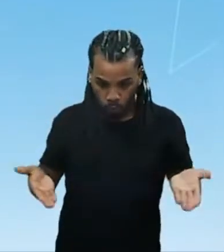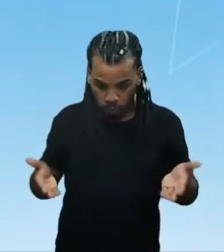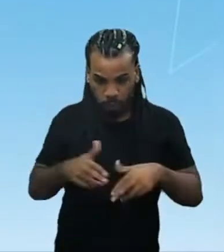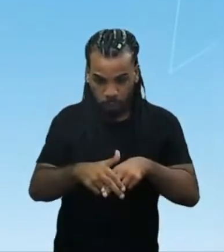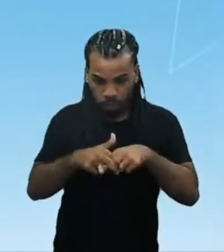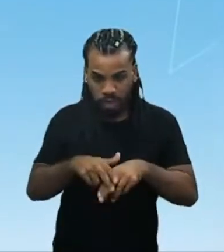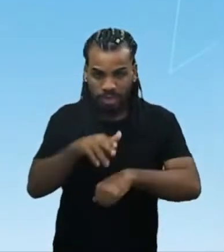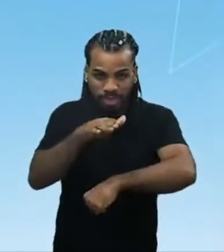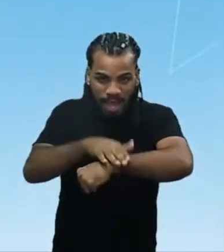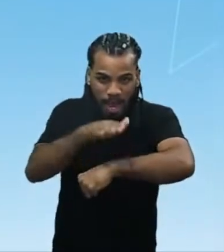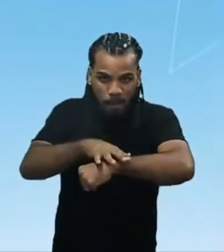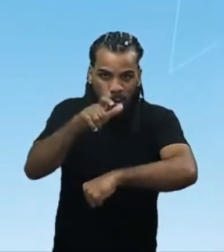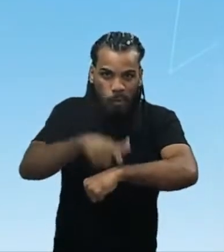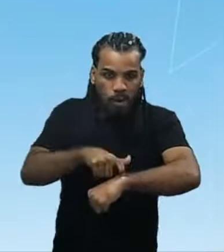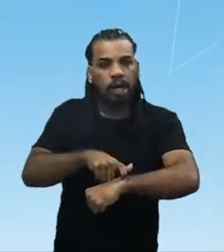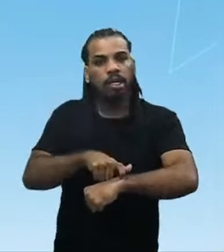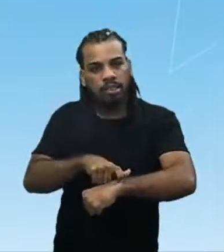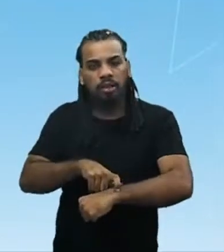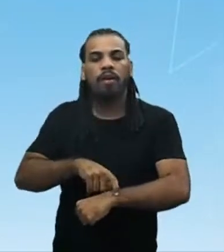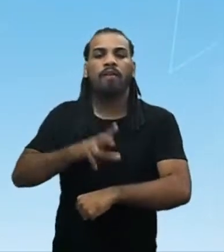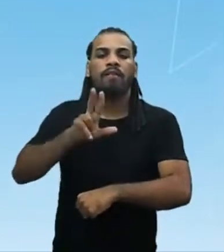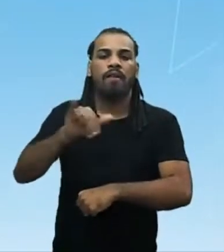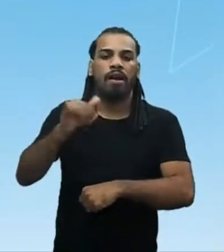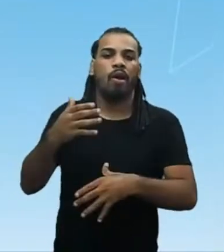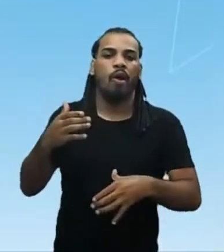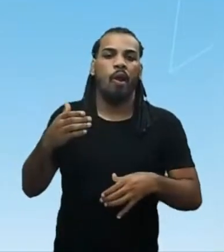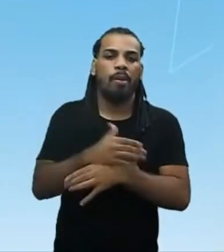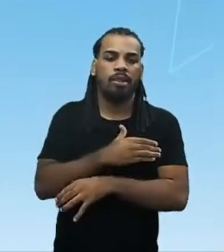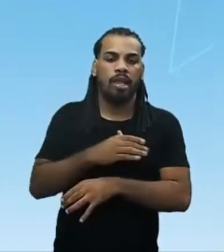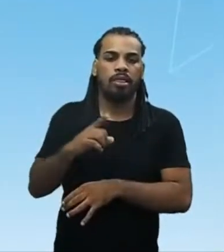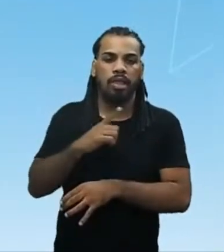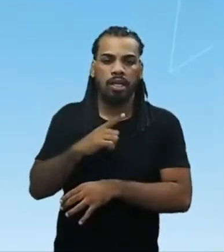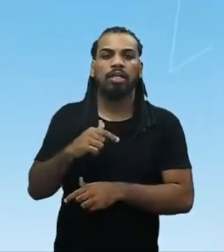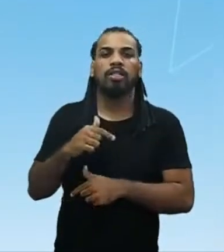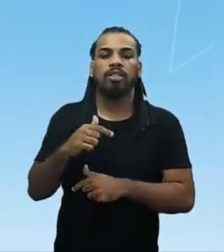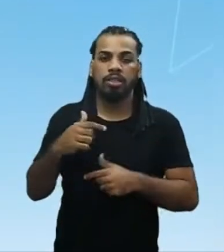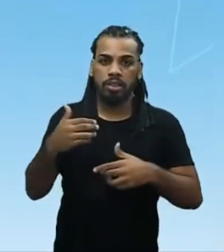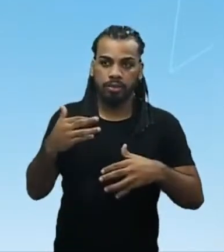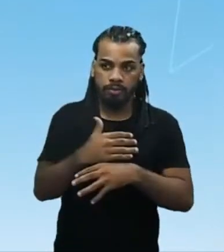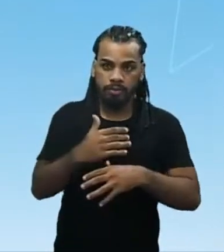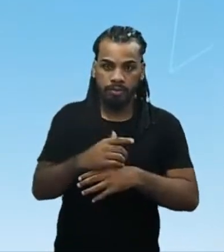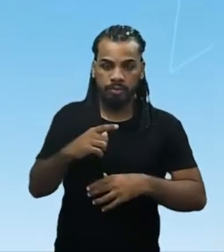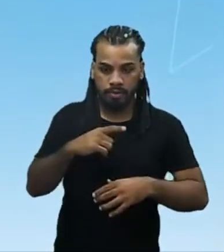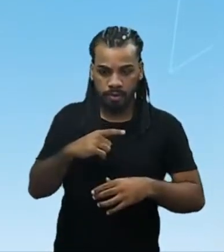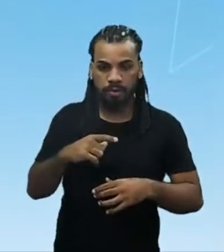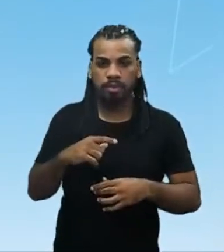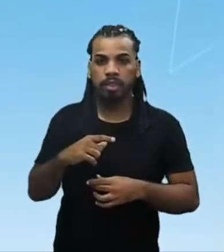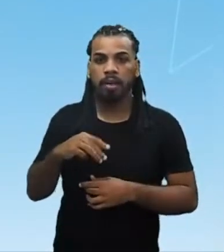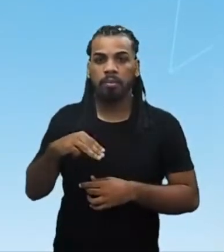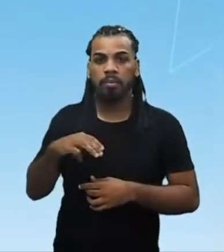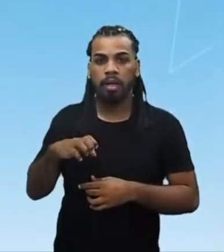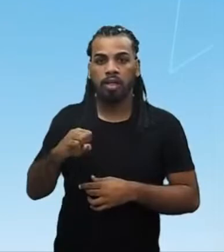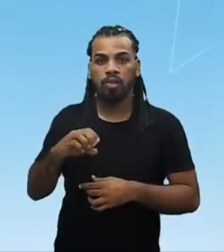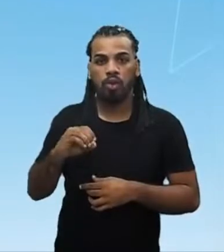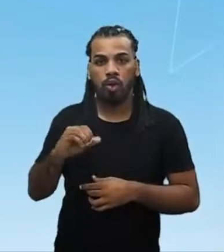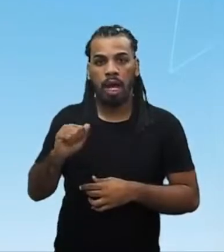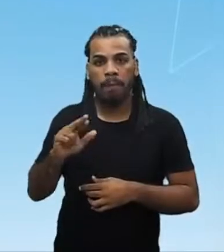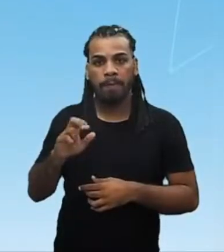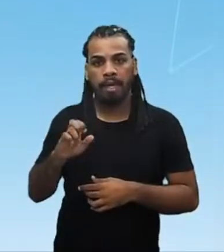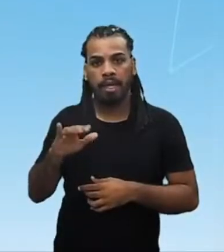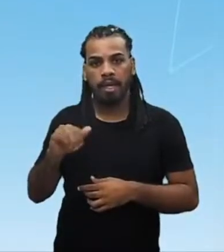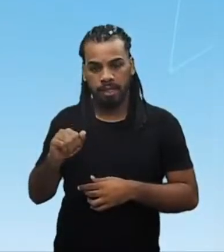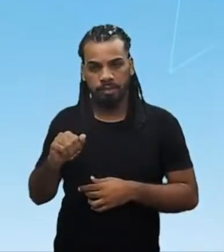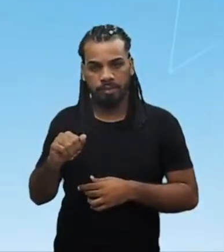questão de tempo, a gente vai completar essas civilizações que envolvem a Mesoamérica e a região